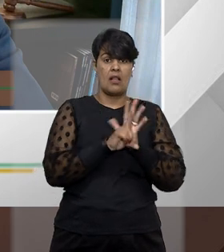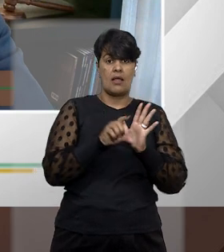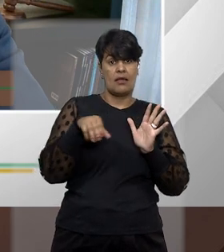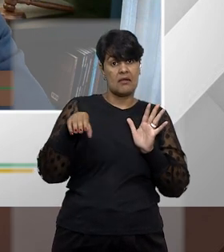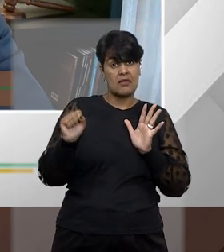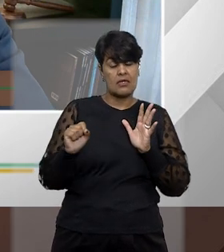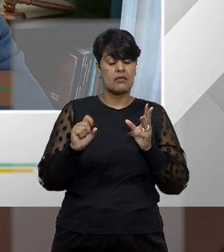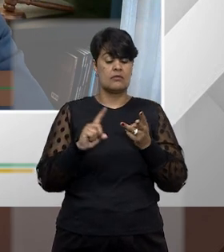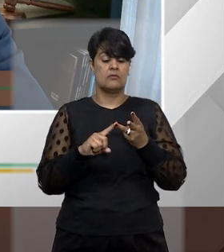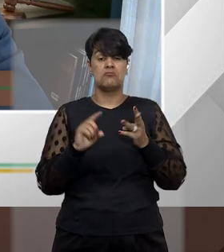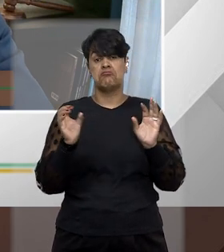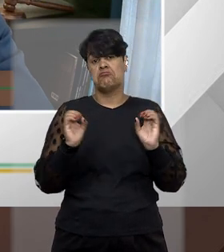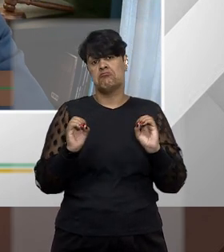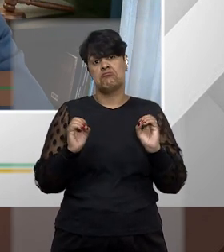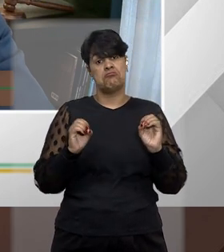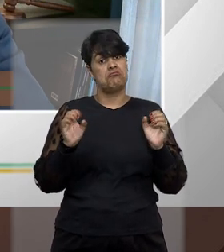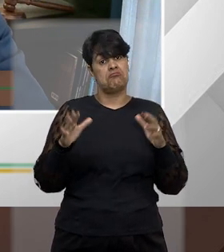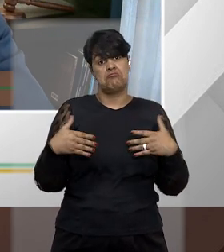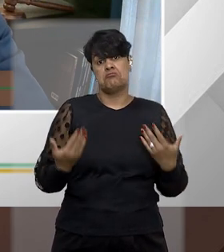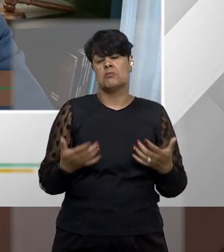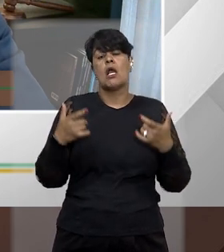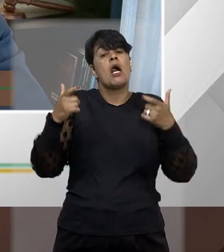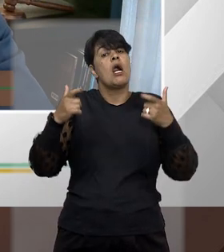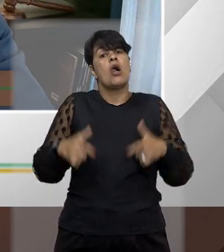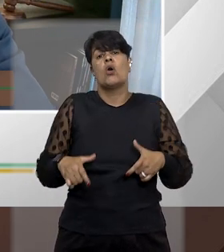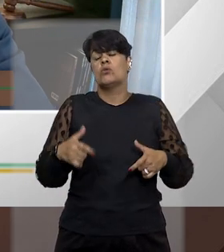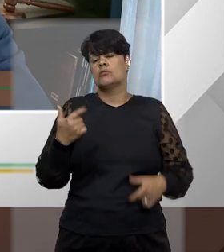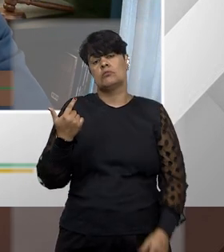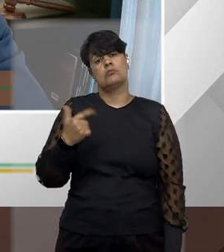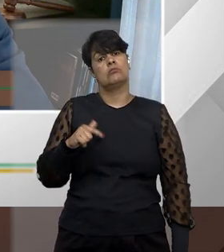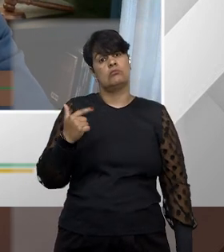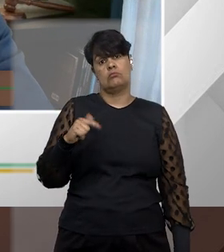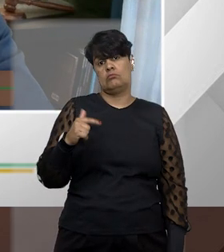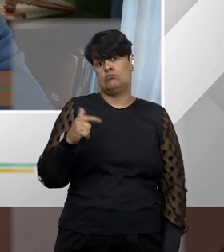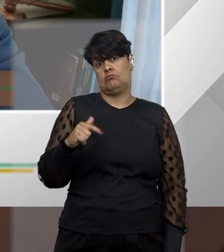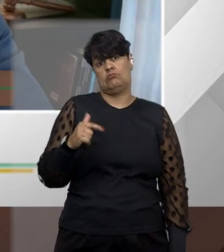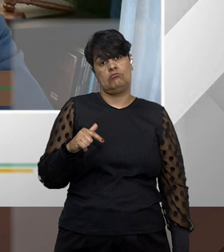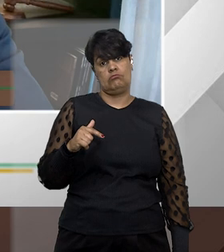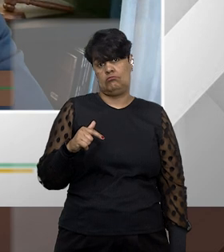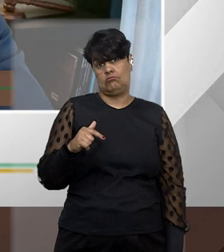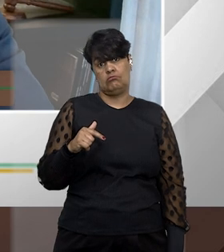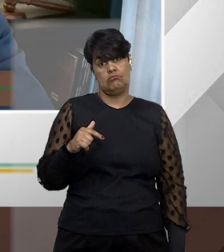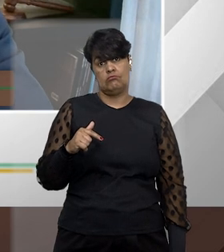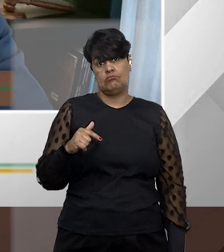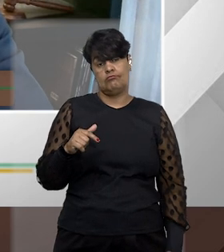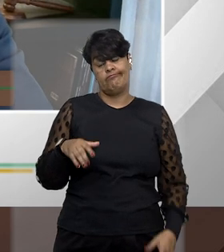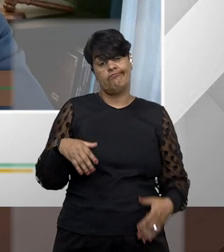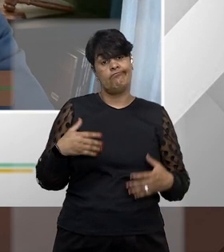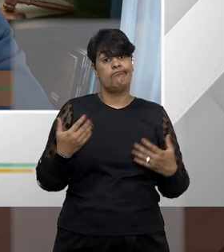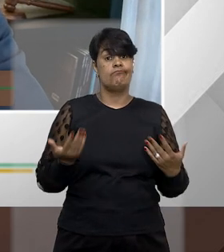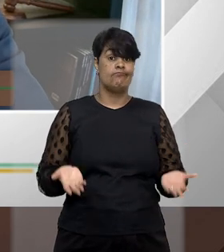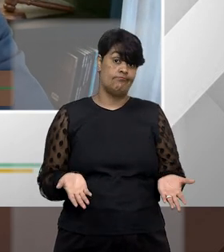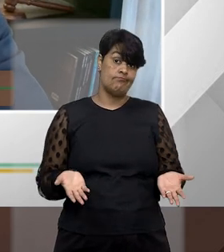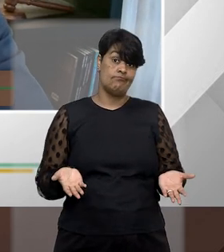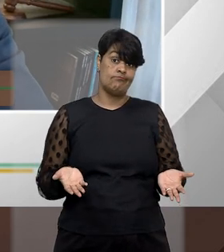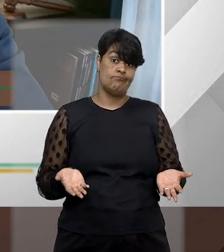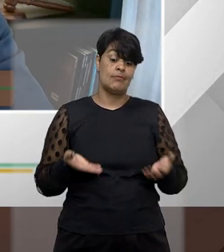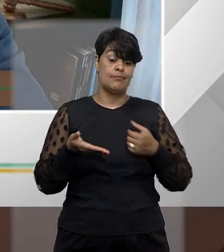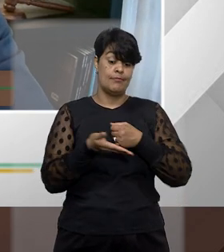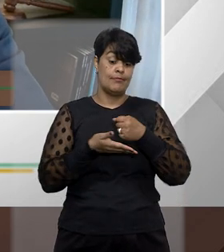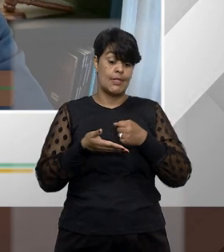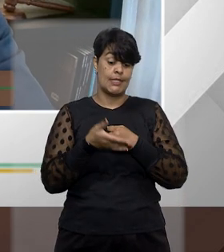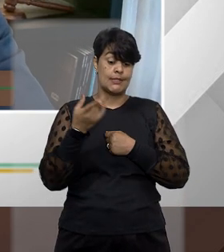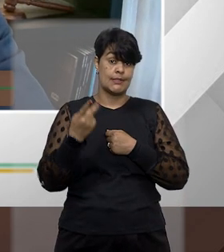segurança que defina aonde que vai ser o território onde que vai ser o juízo que ele deve propor e aí segundo a